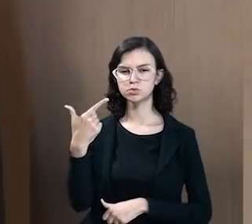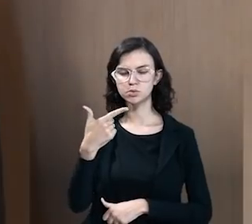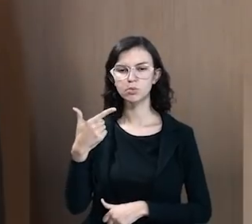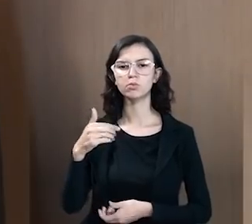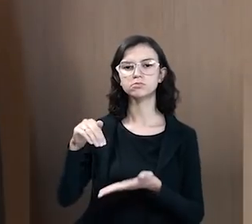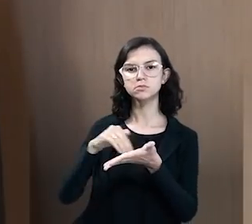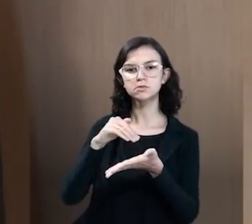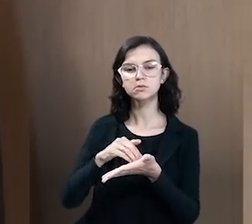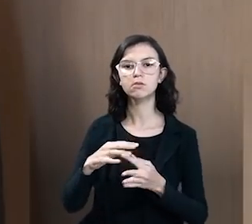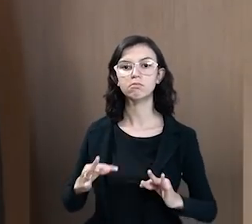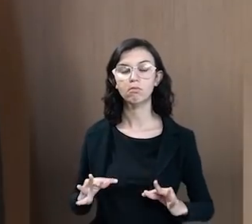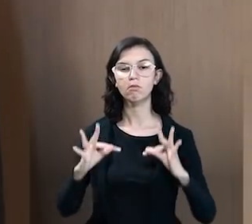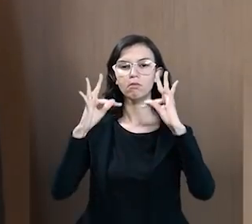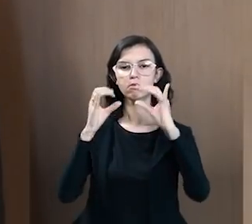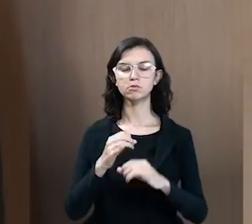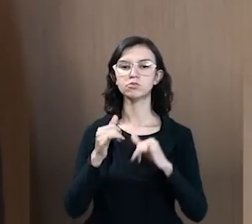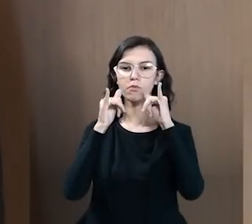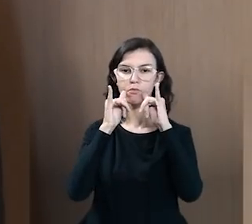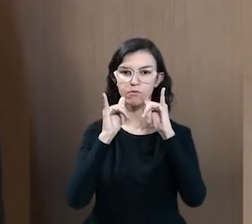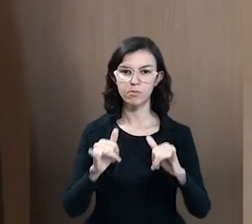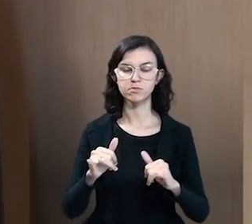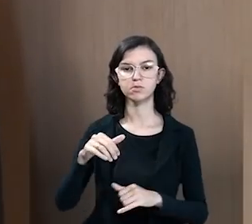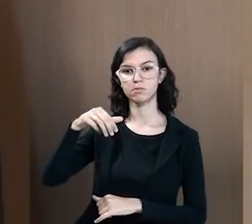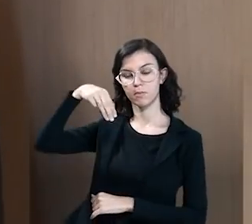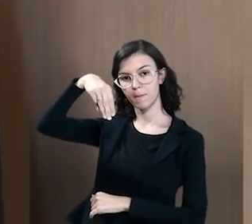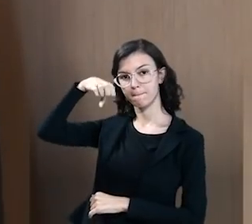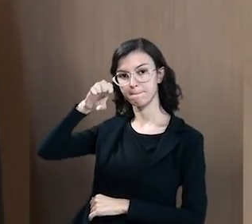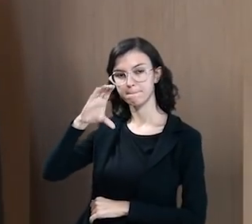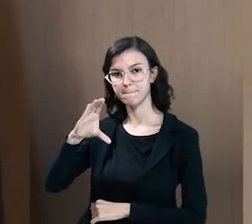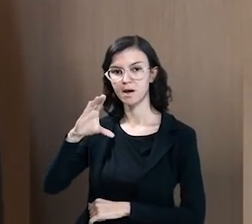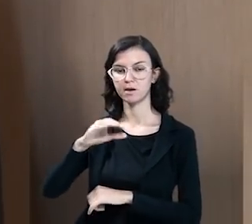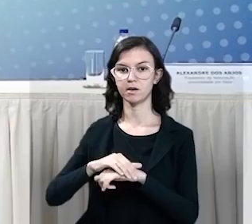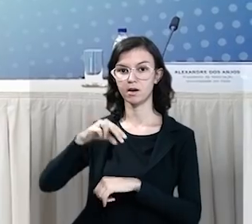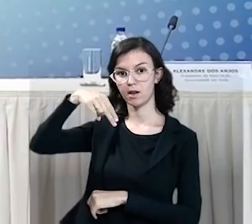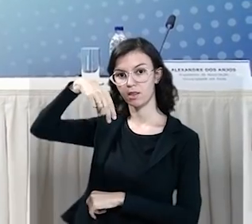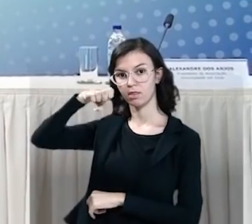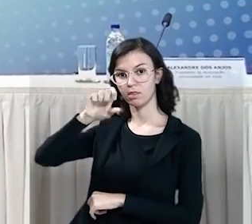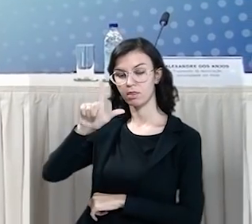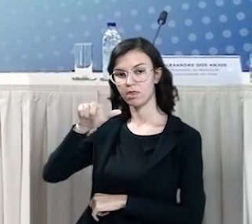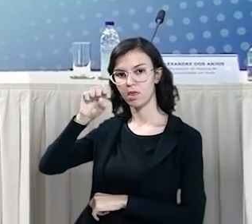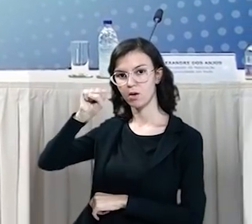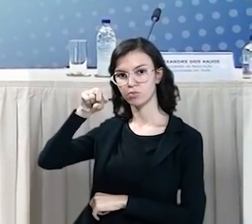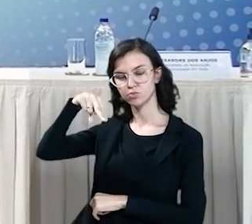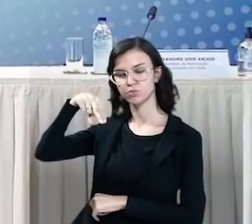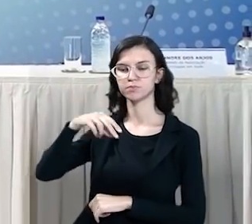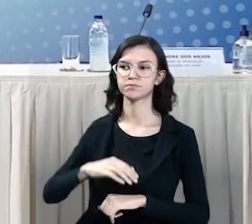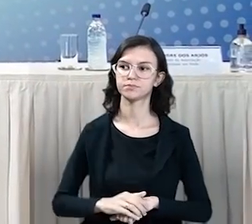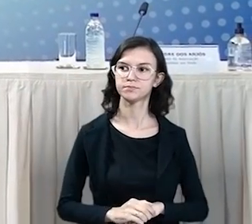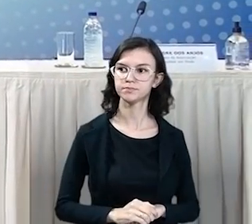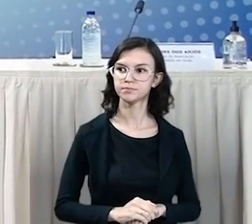substituto de Tecnologia da Informação e Comunicação do Ministério da Educação, Delson Pereira.